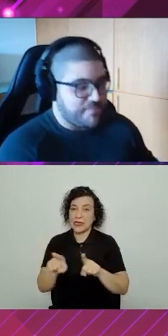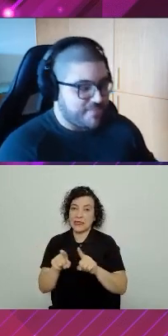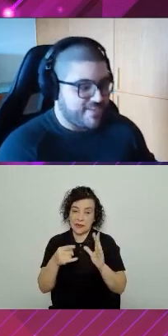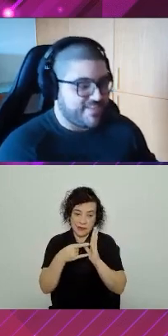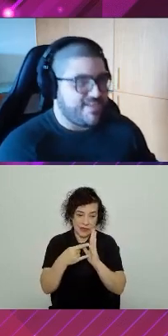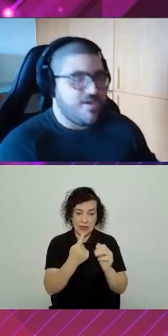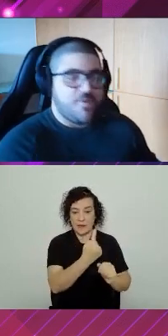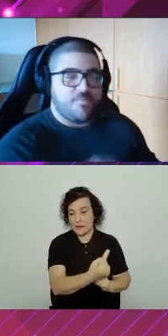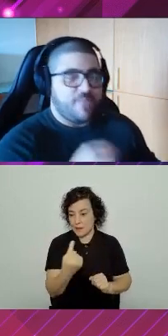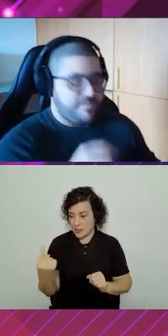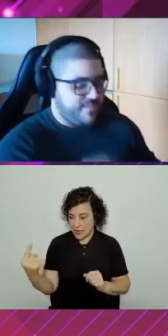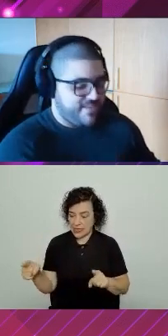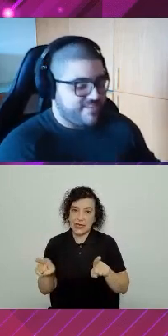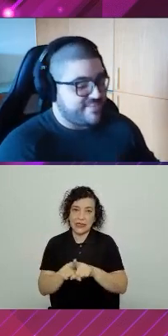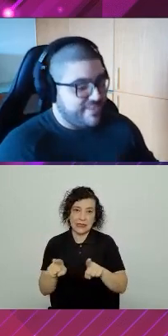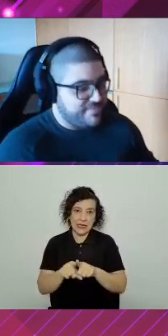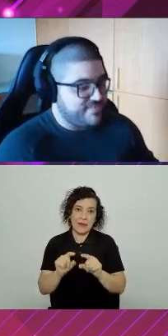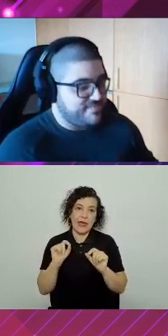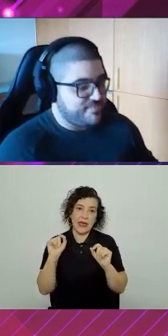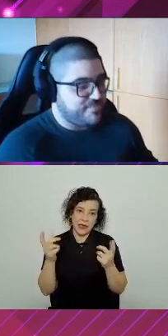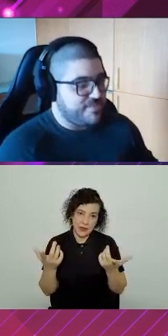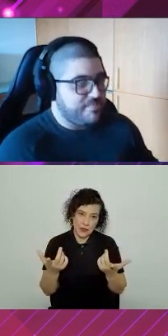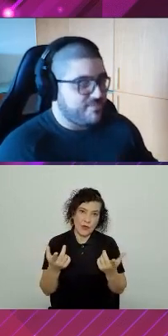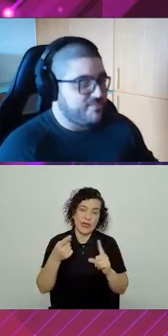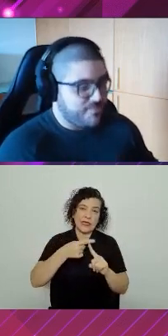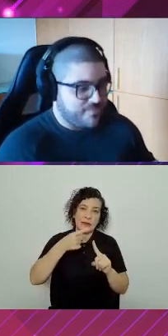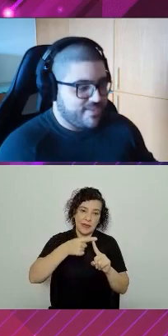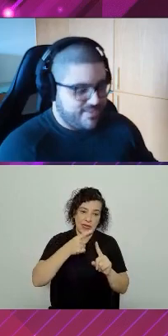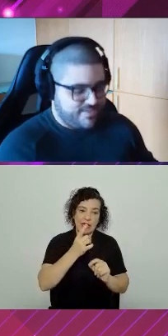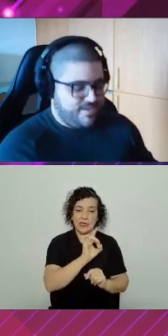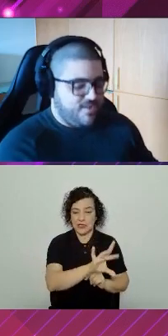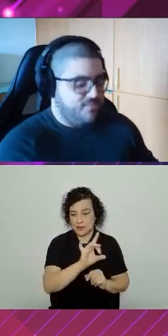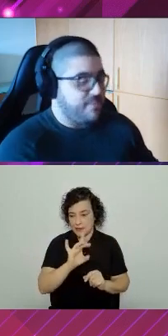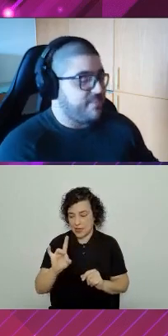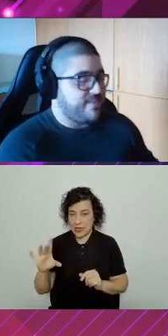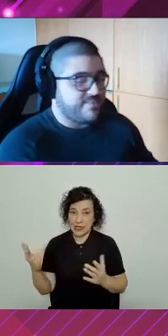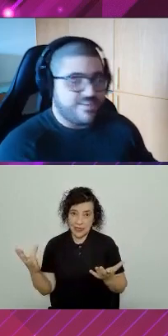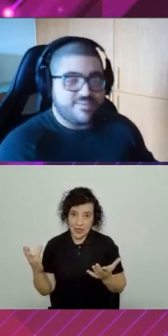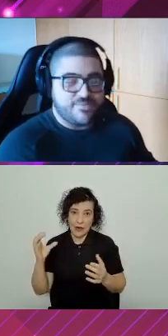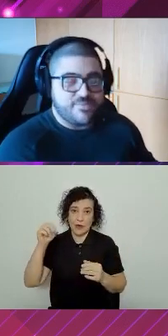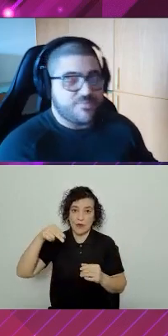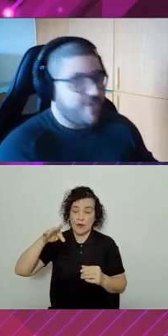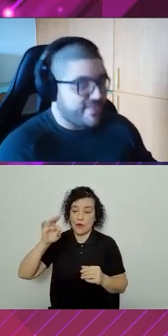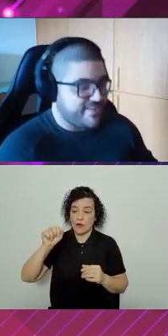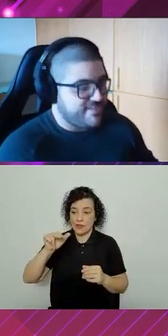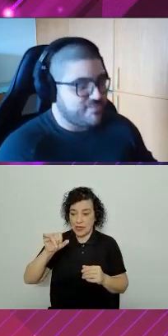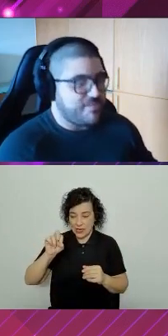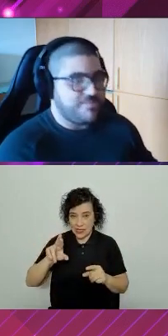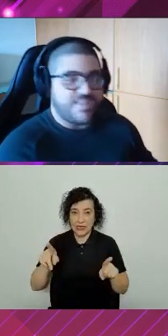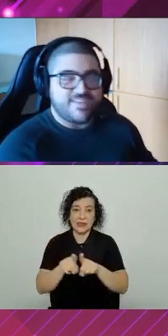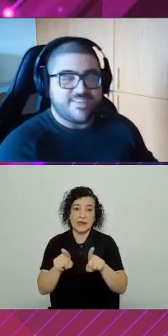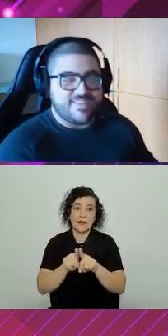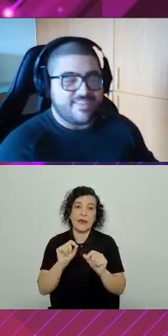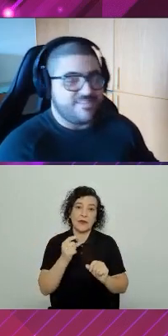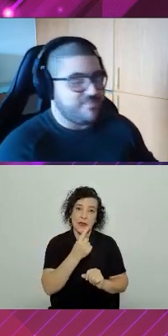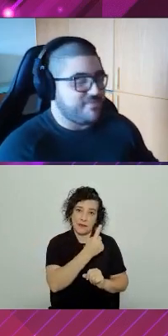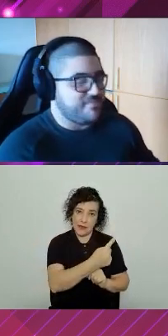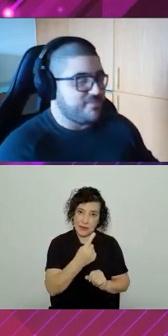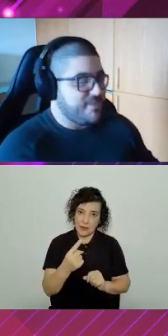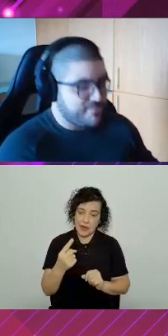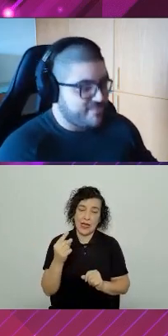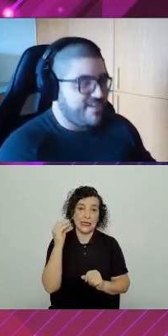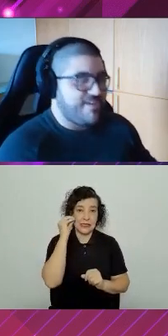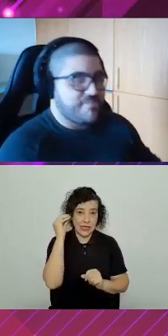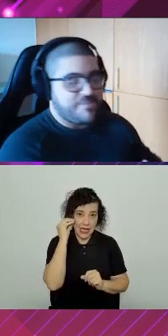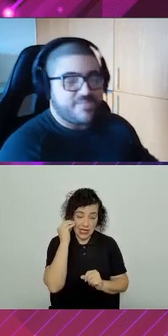um QA para o container, um pipeline de teste e build para o container, um pipeline de teste e build para o header, um pipeline de teste e build